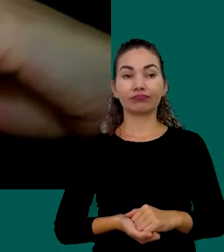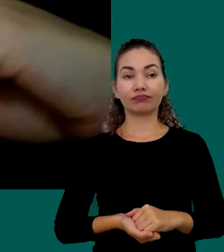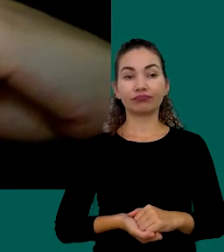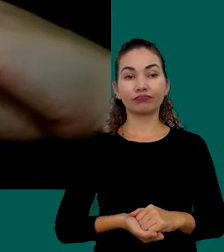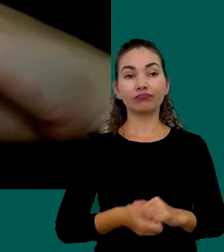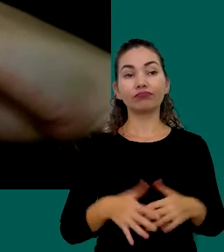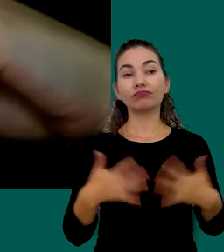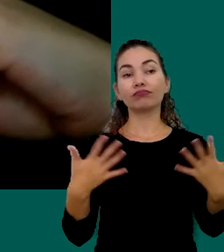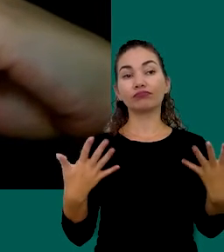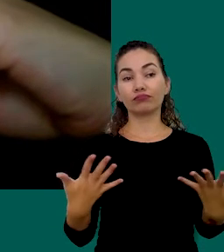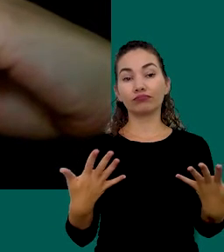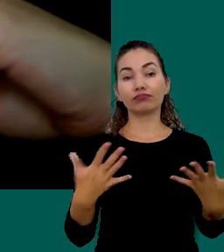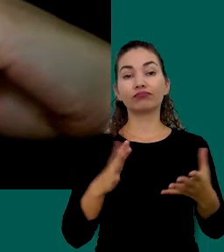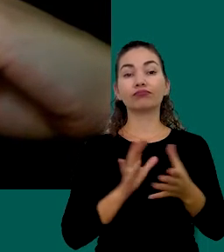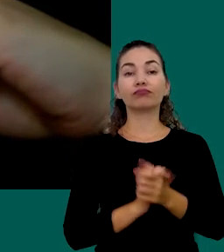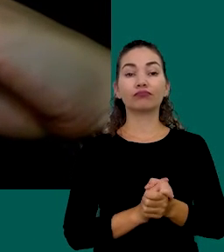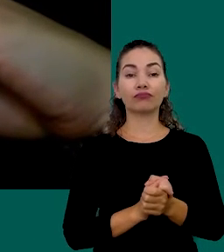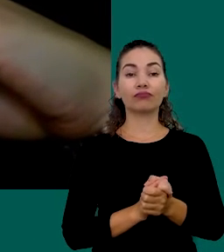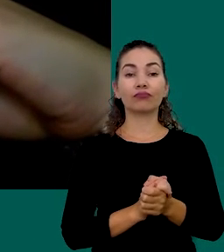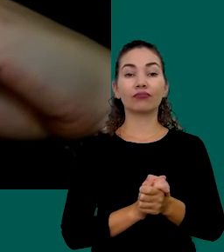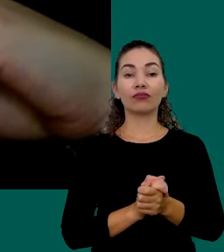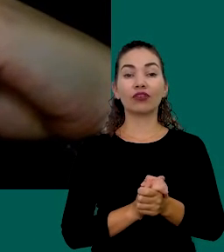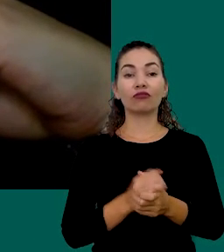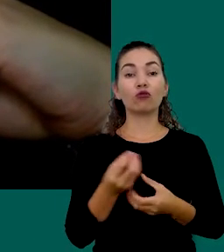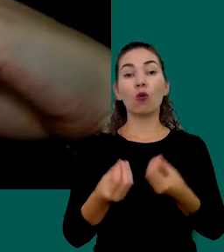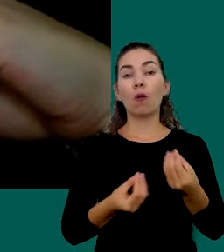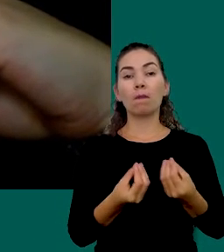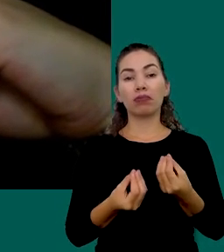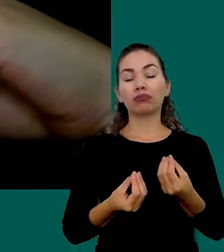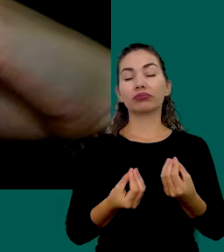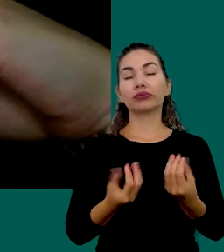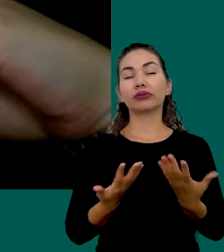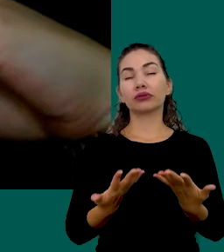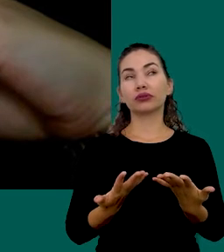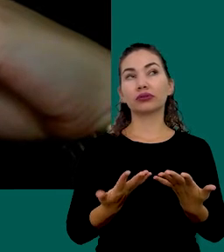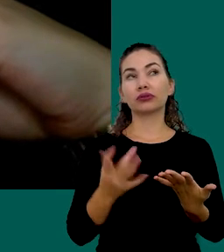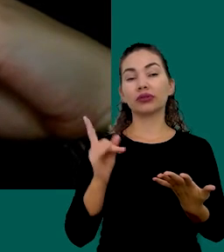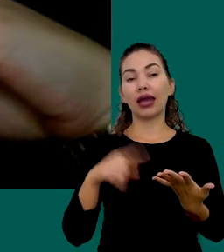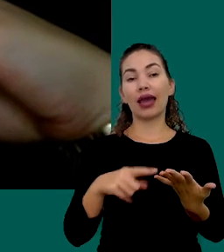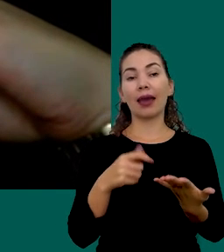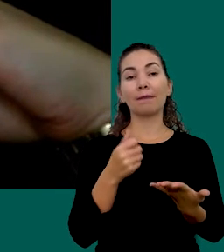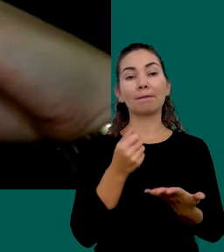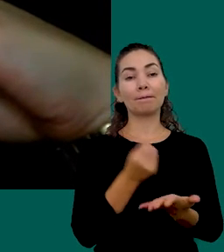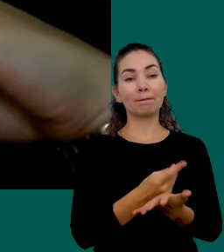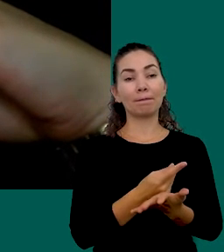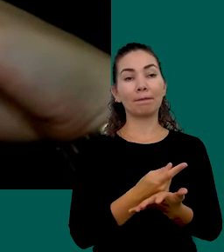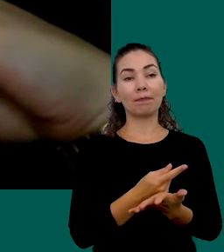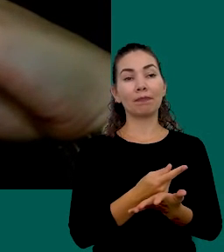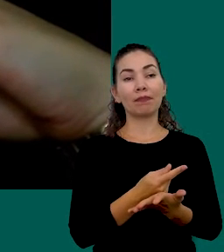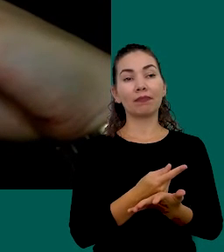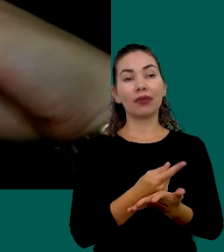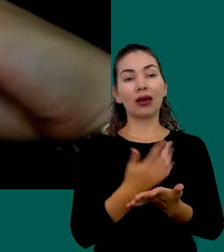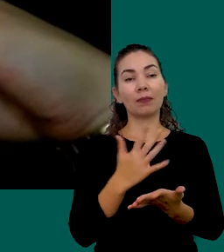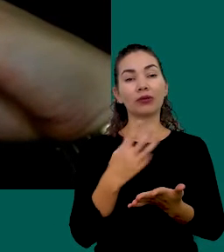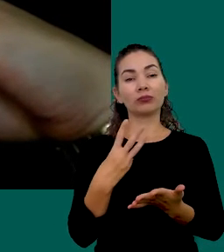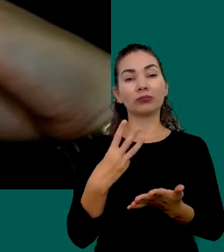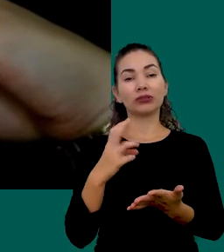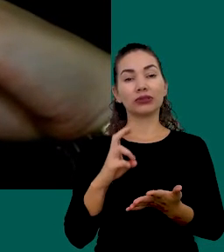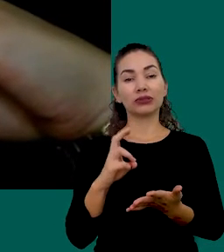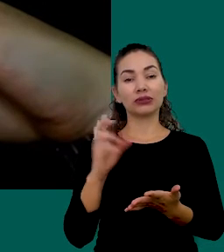Então Uma Boa Proporção É Gastar Em Torno De 35